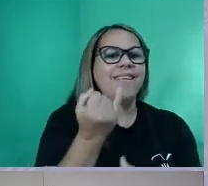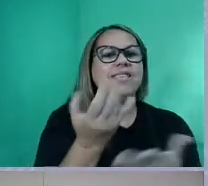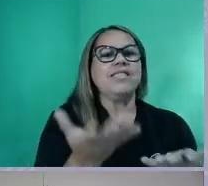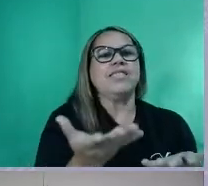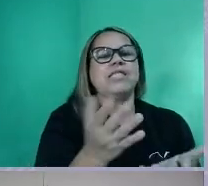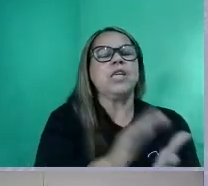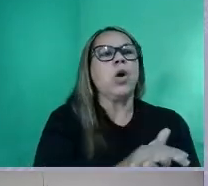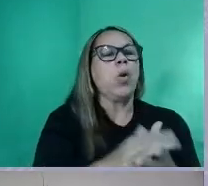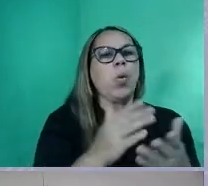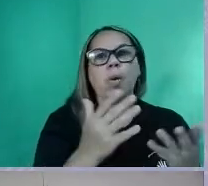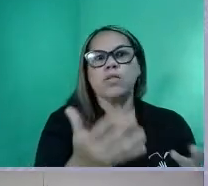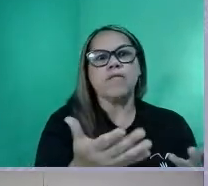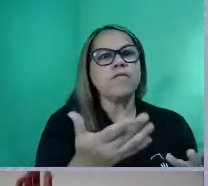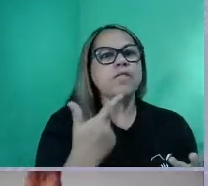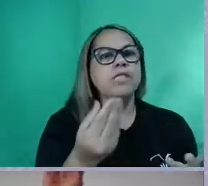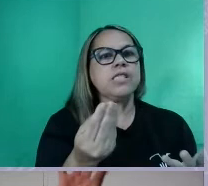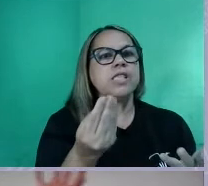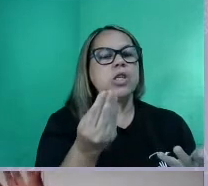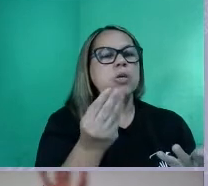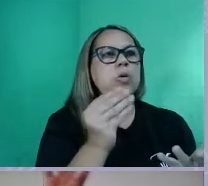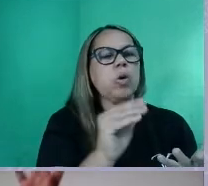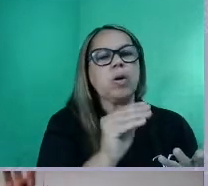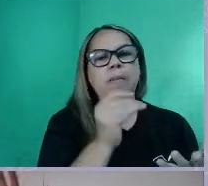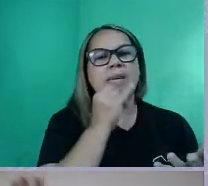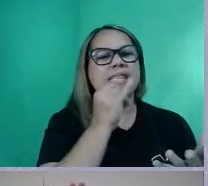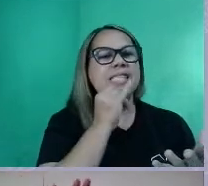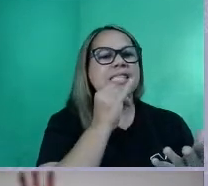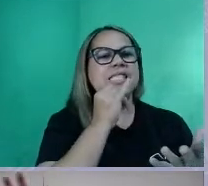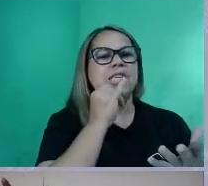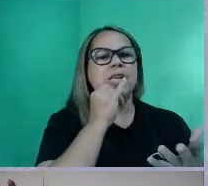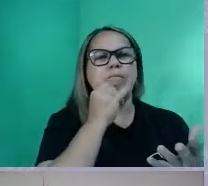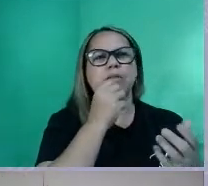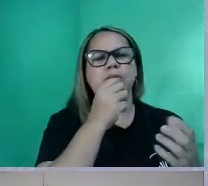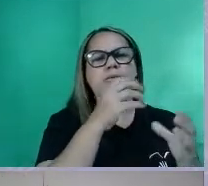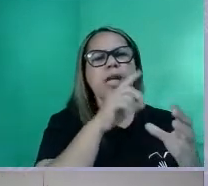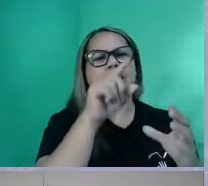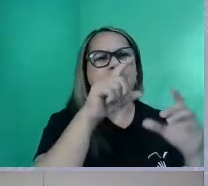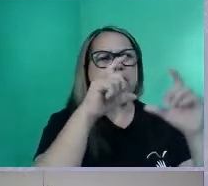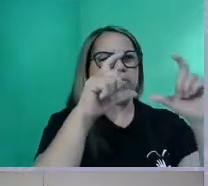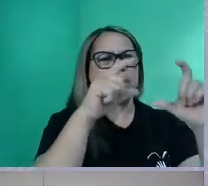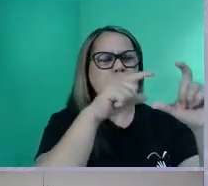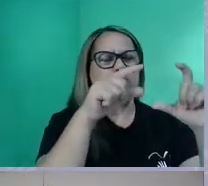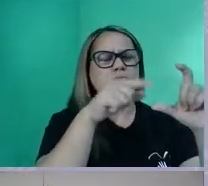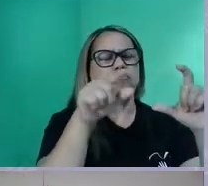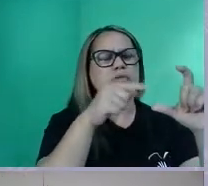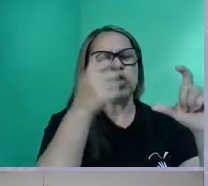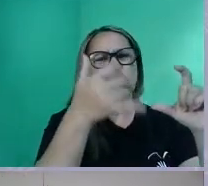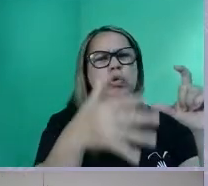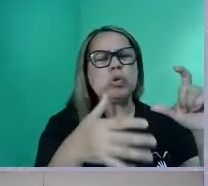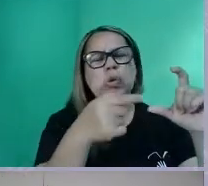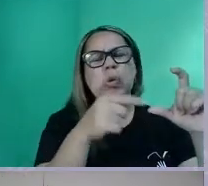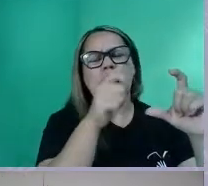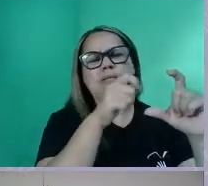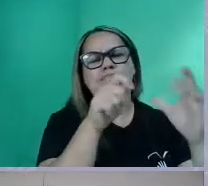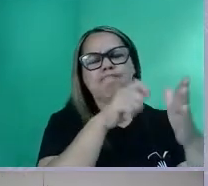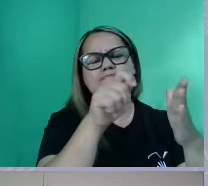você coloca, por exemplo, você falou, falou, falou no primeiro texto, aí você diz...